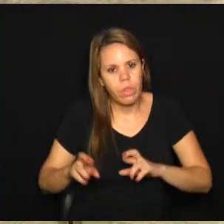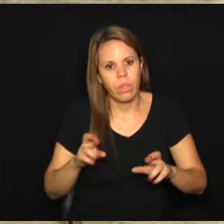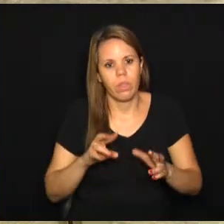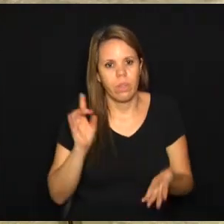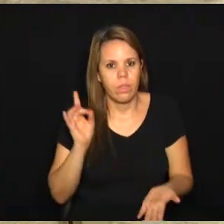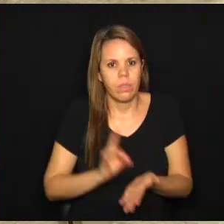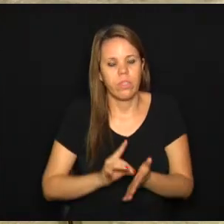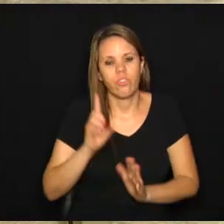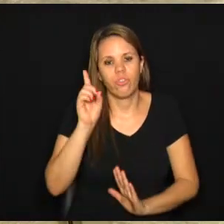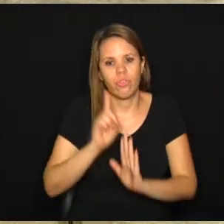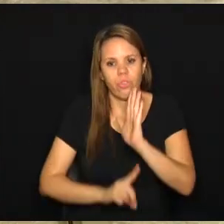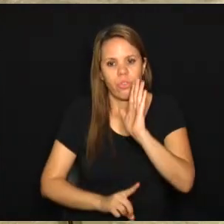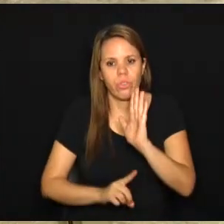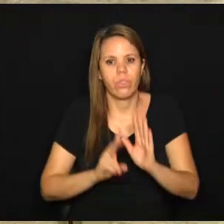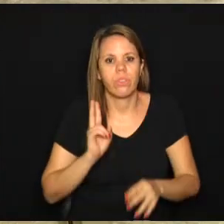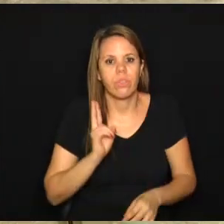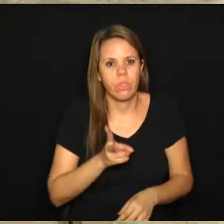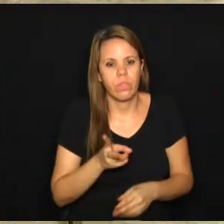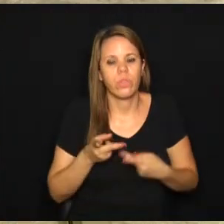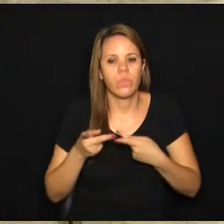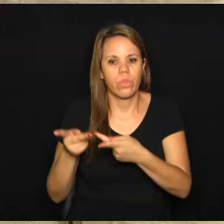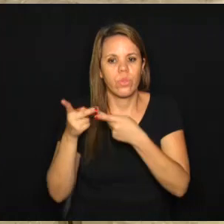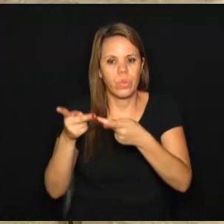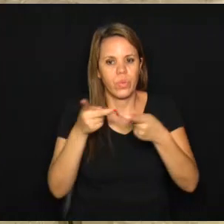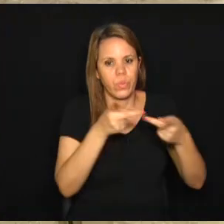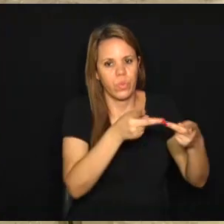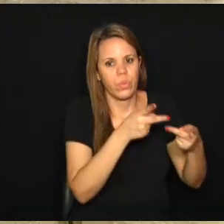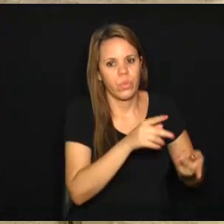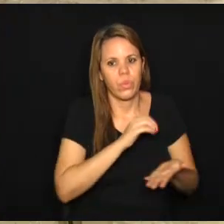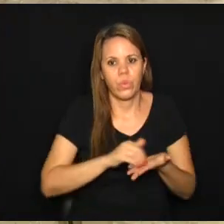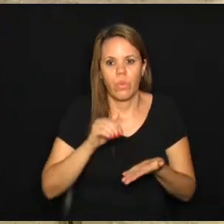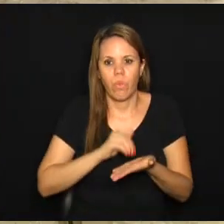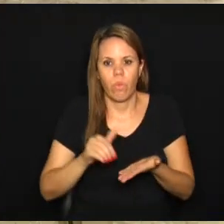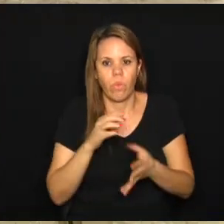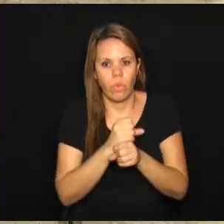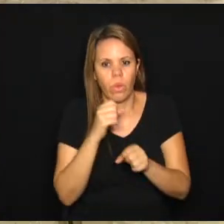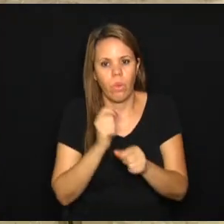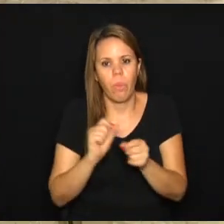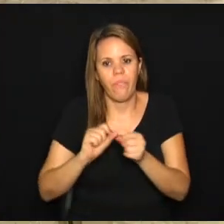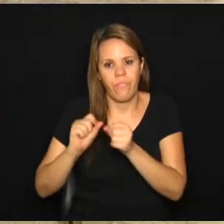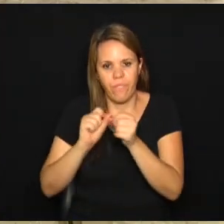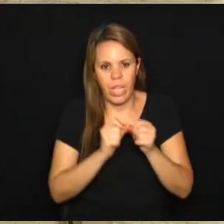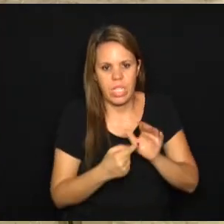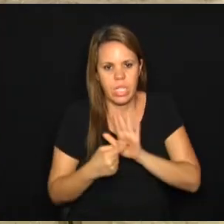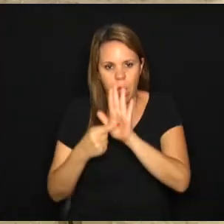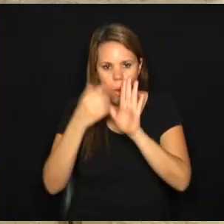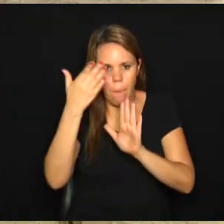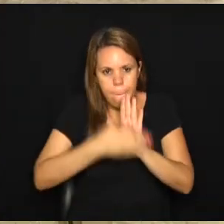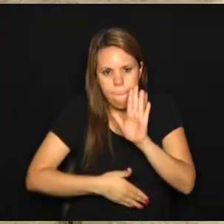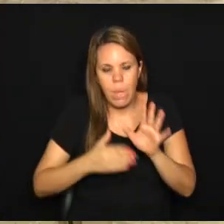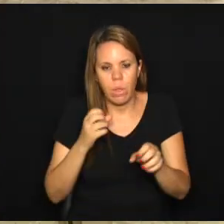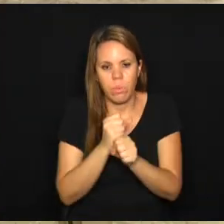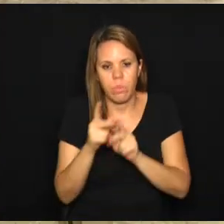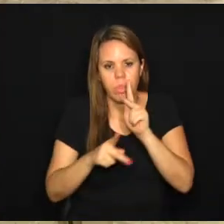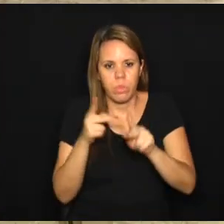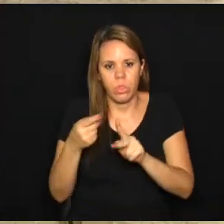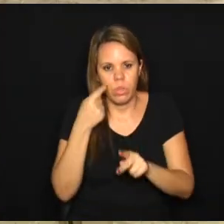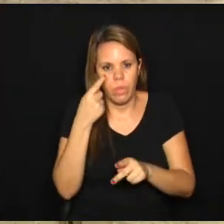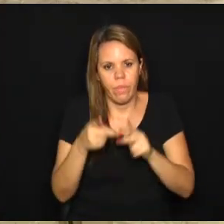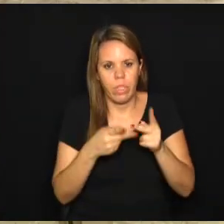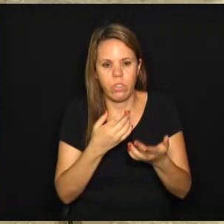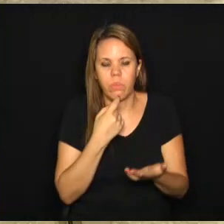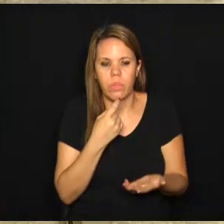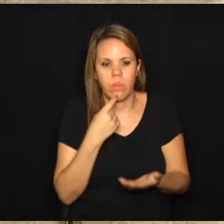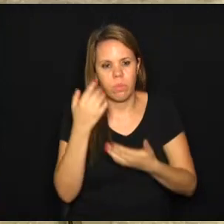fato e de direito. E sempre convidando o secretário para fazer essa prestação de contas para a população de Campinas.